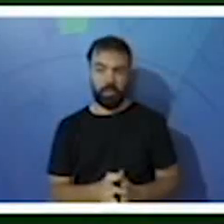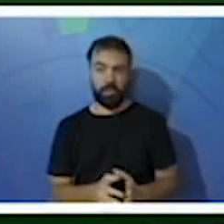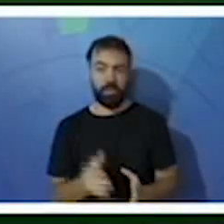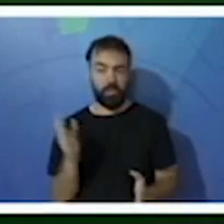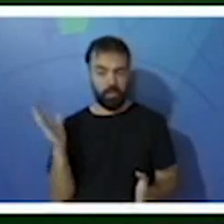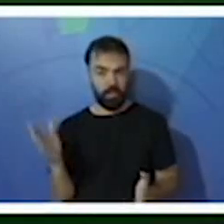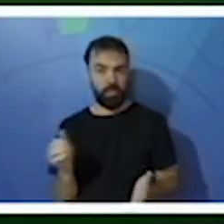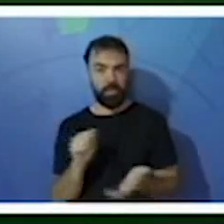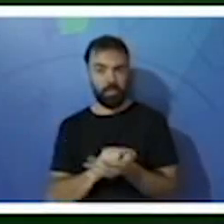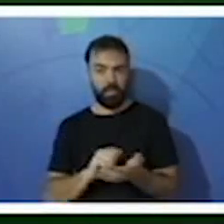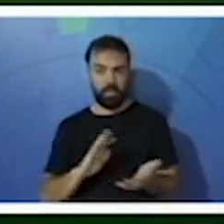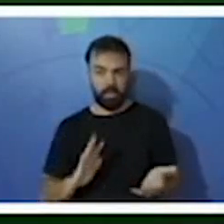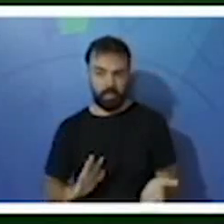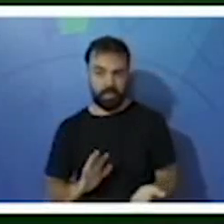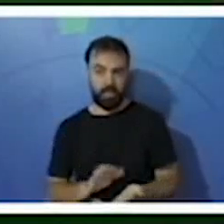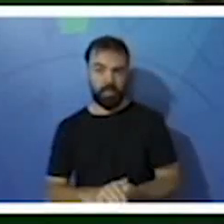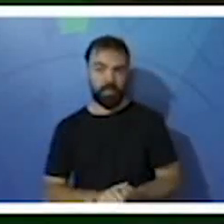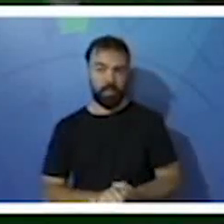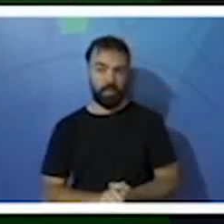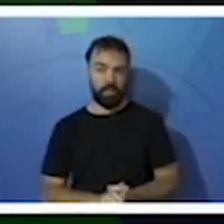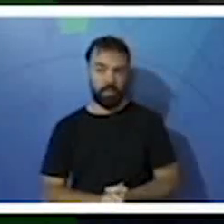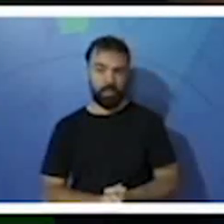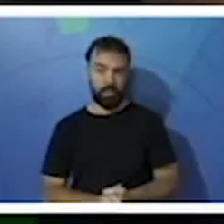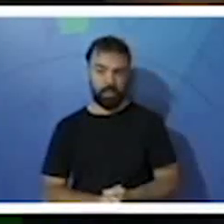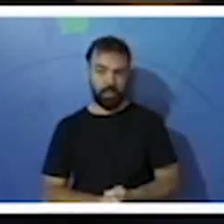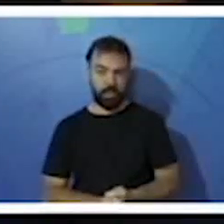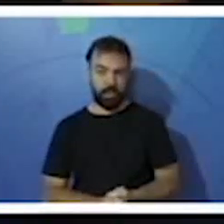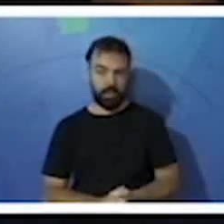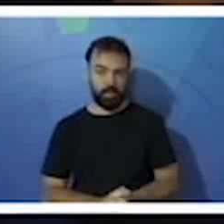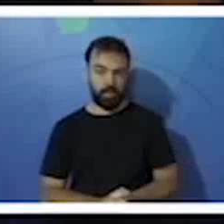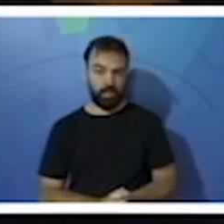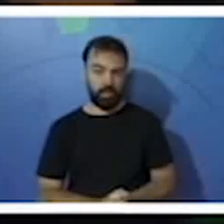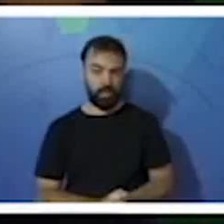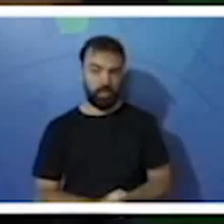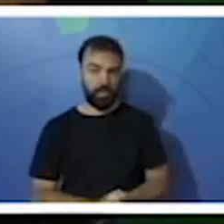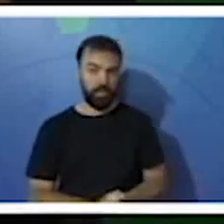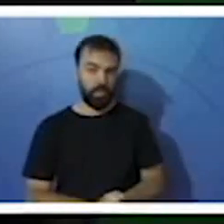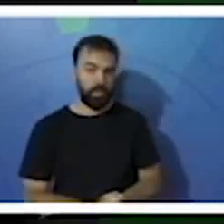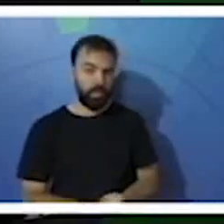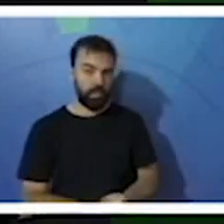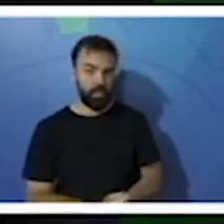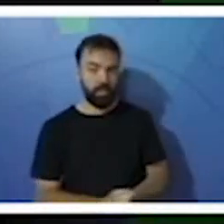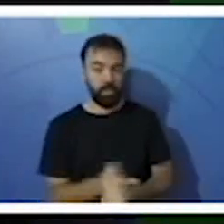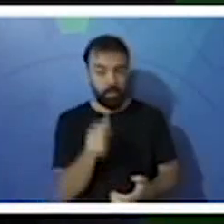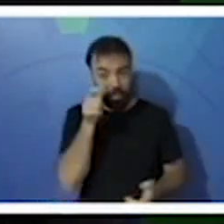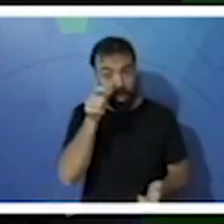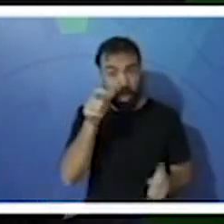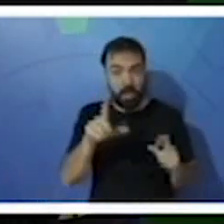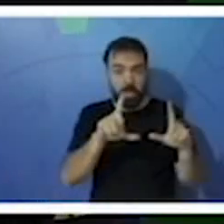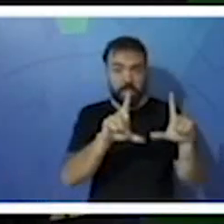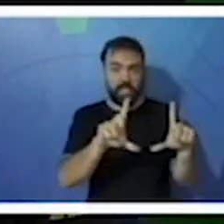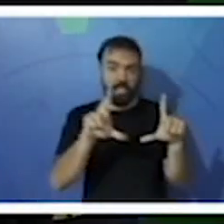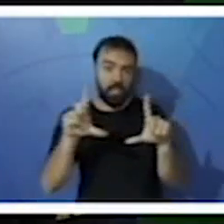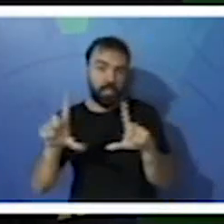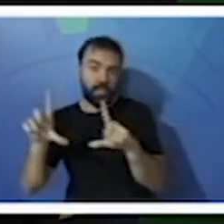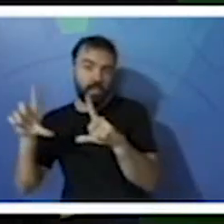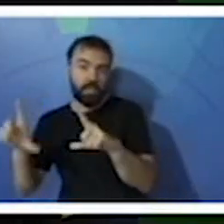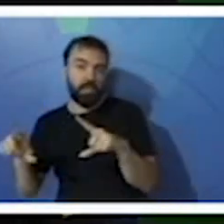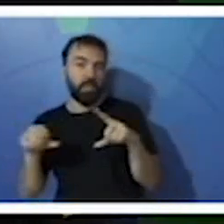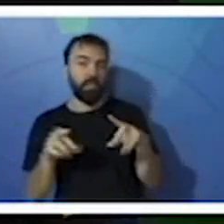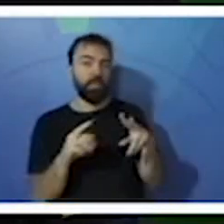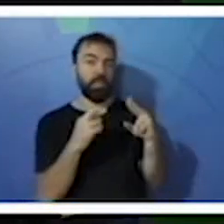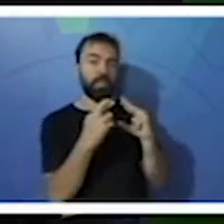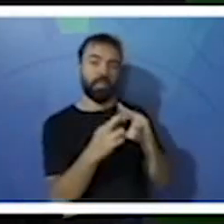Apostila 4, página 221, atividade 3. Nós vamos observar as imagens e relacionar